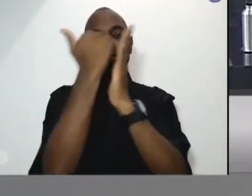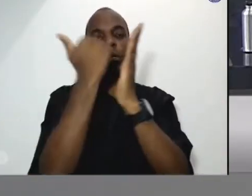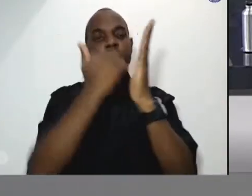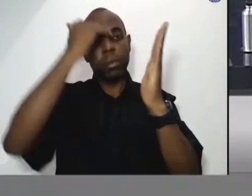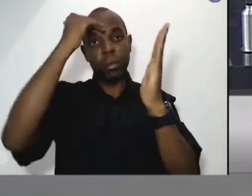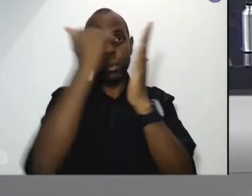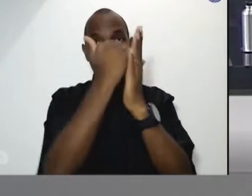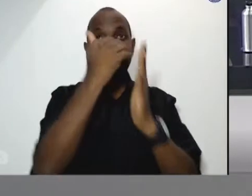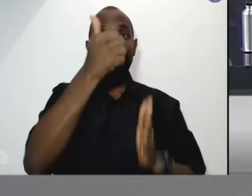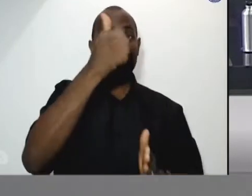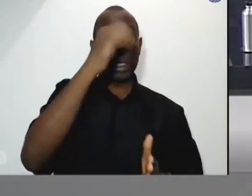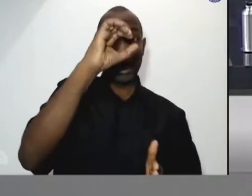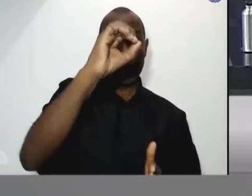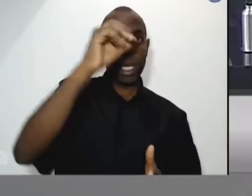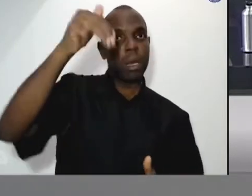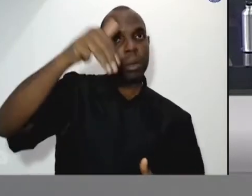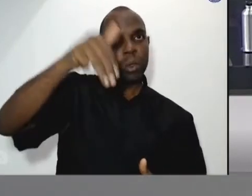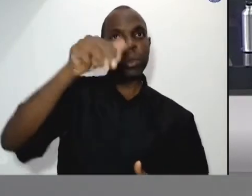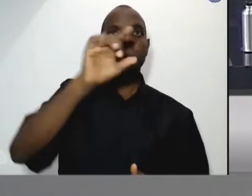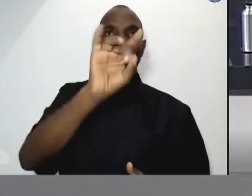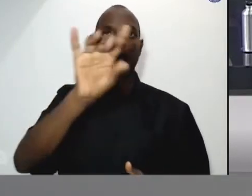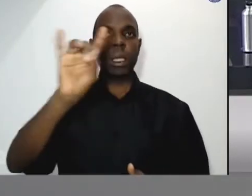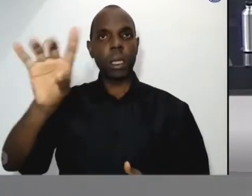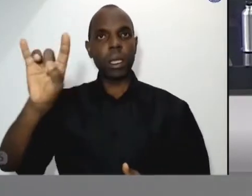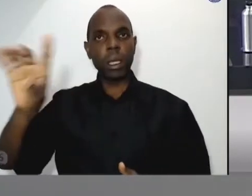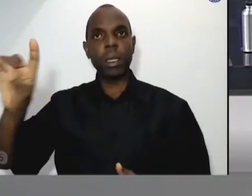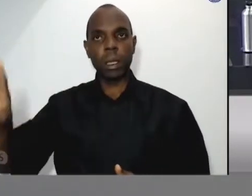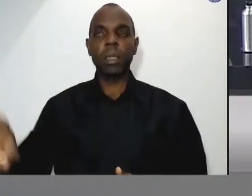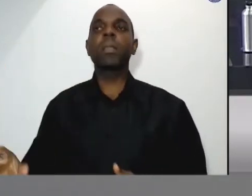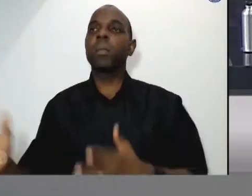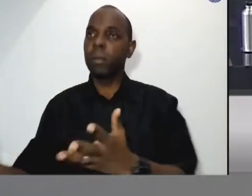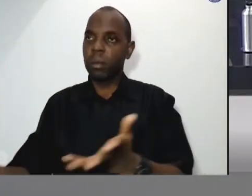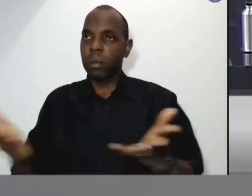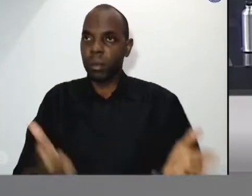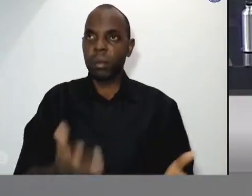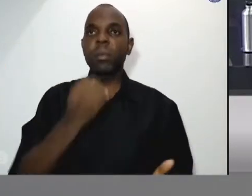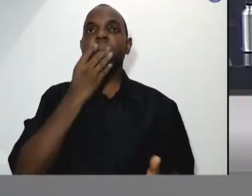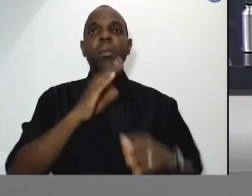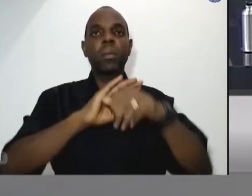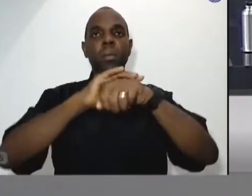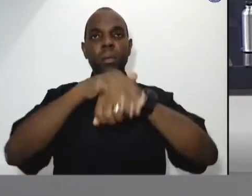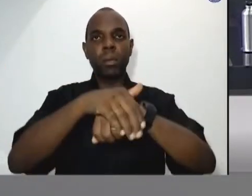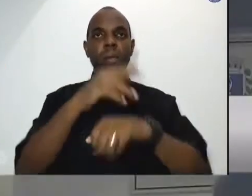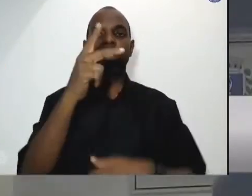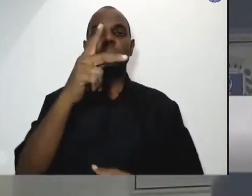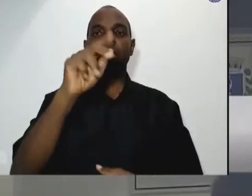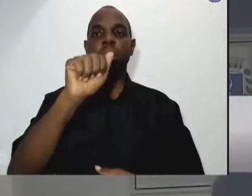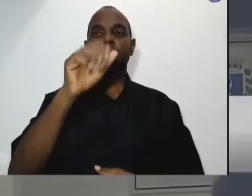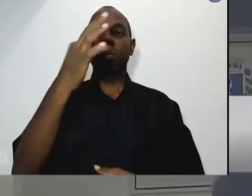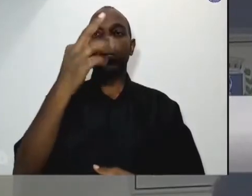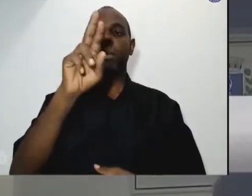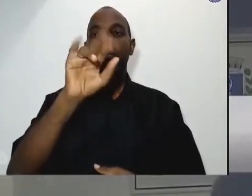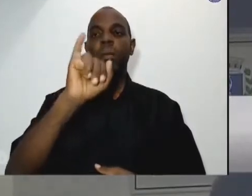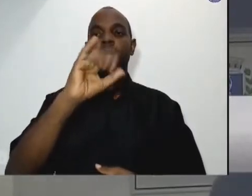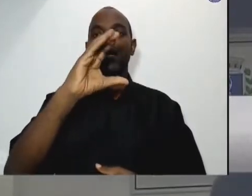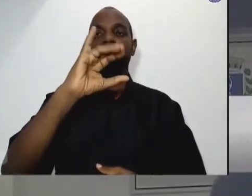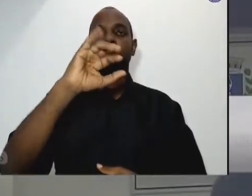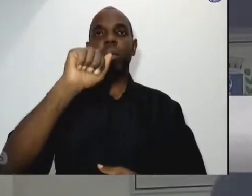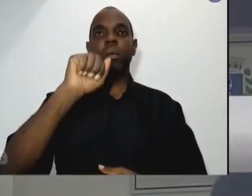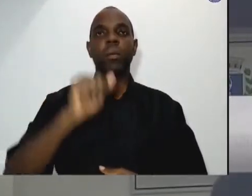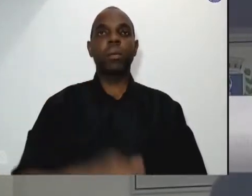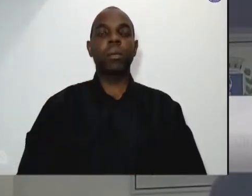minutos de cada explanador. Está bem? Então,-vindos e uma boa noite. Bem-vinda, Patrícia. Obrigada. Boa noite. Boa noite a todos.